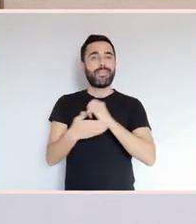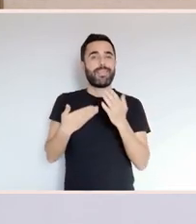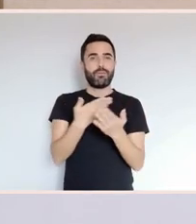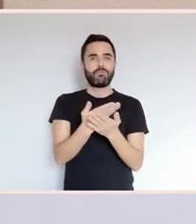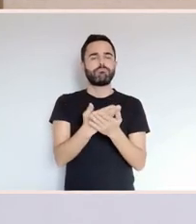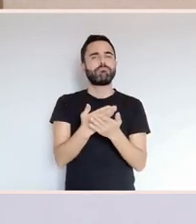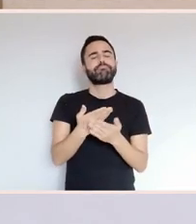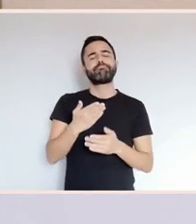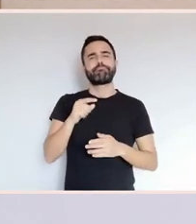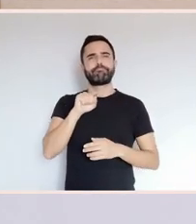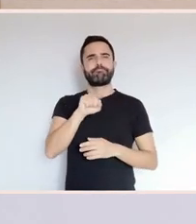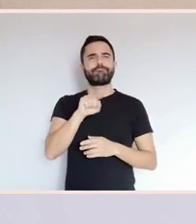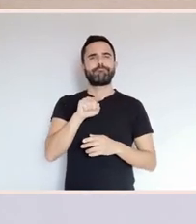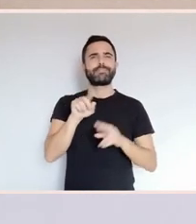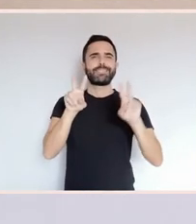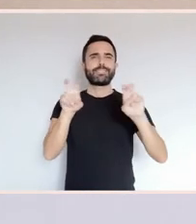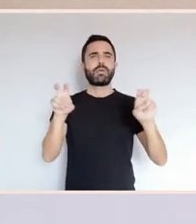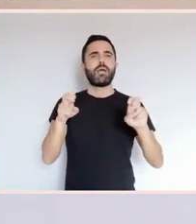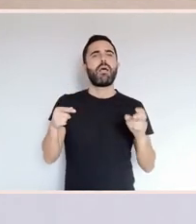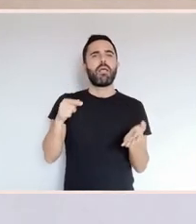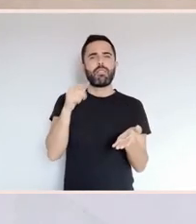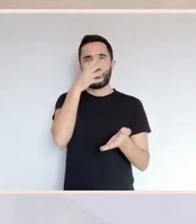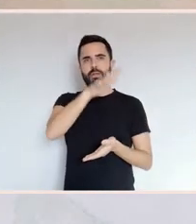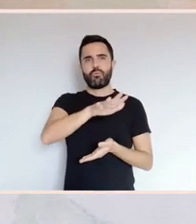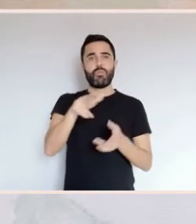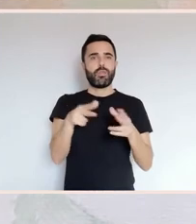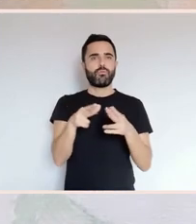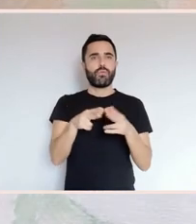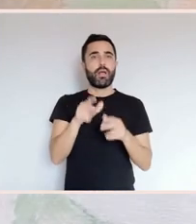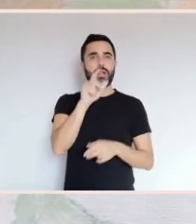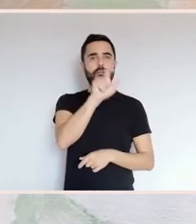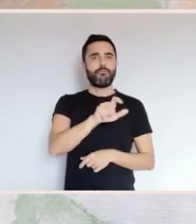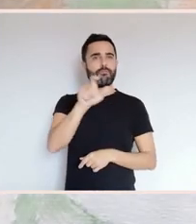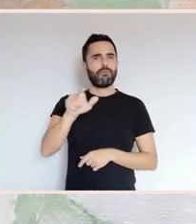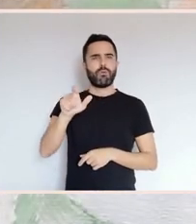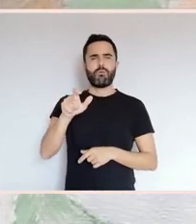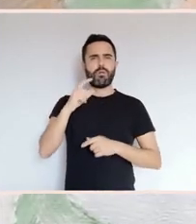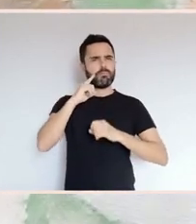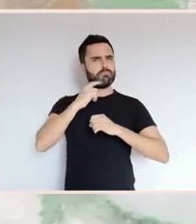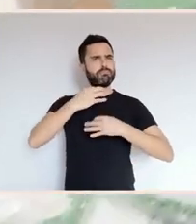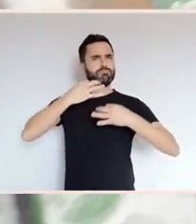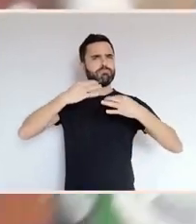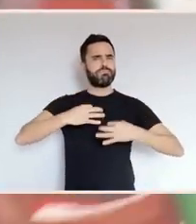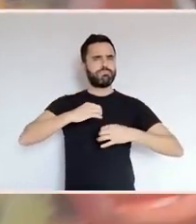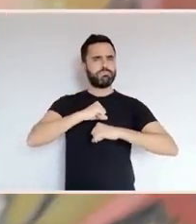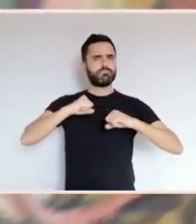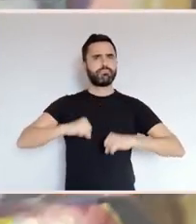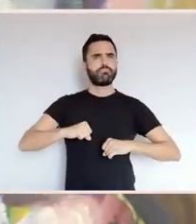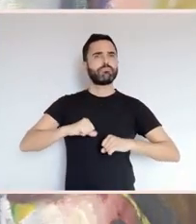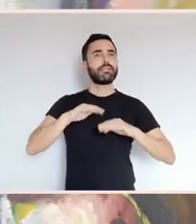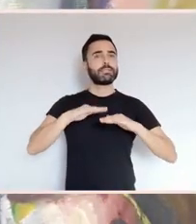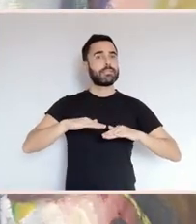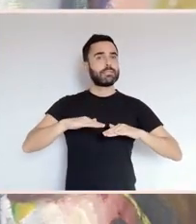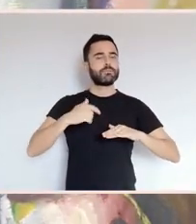presente o tema da denuncia social e presenta un tipo de figuras moi recias, robustas, de forte estatismo.